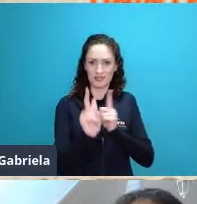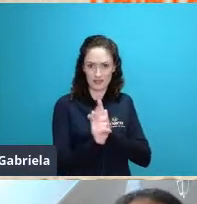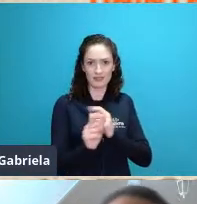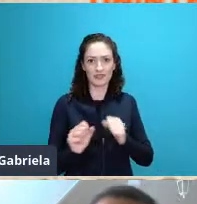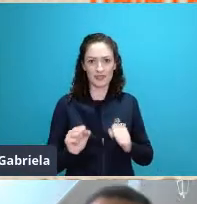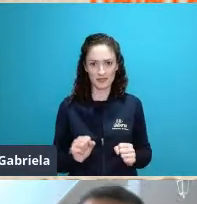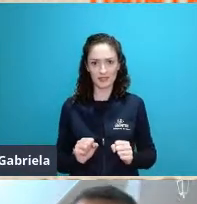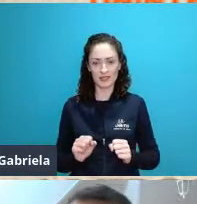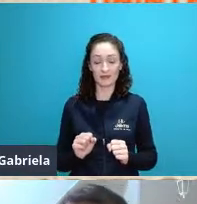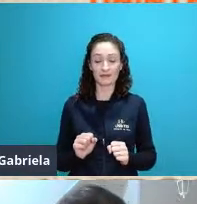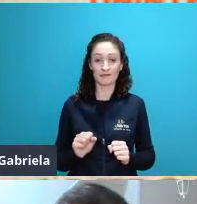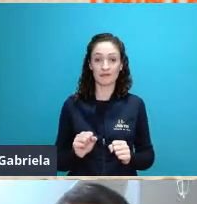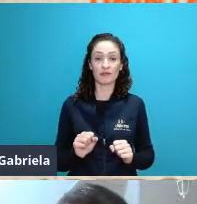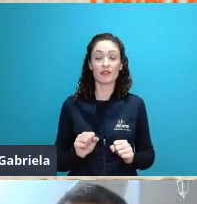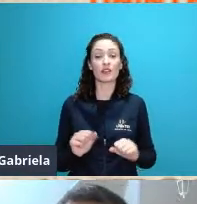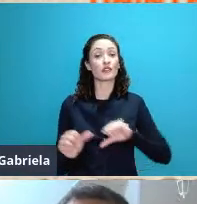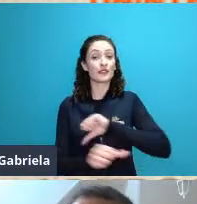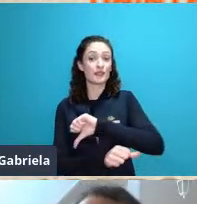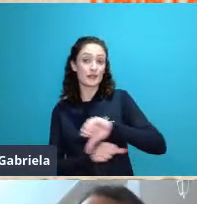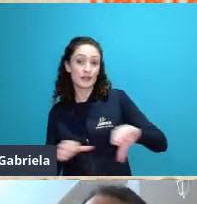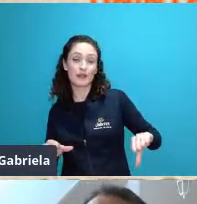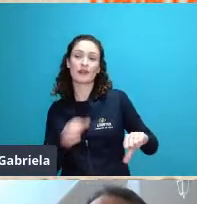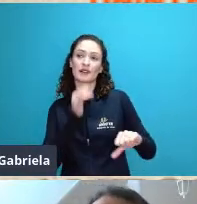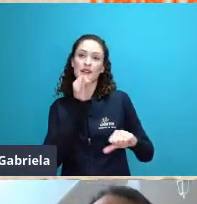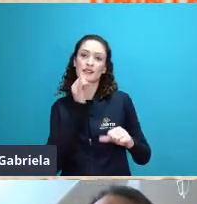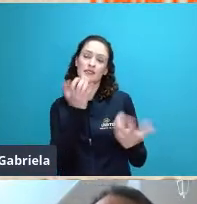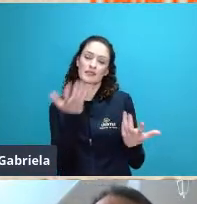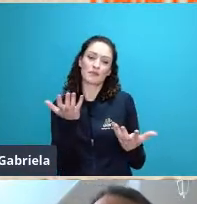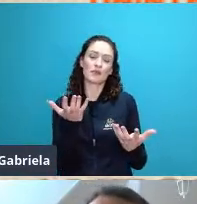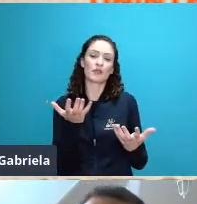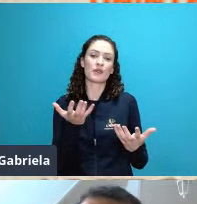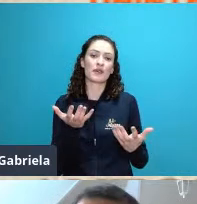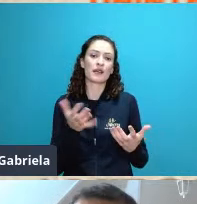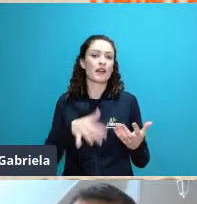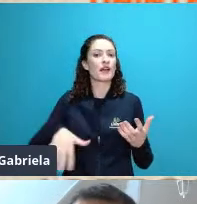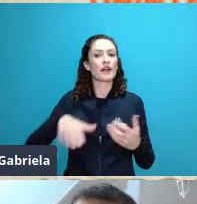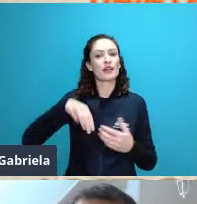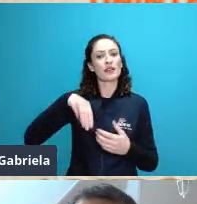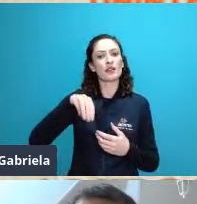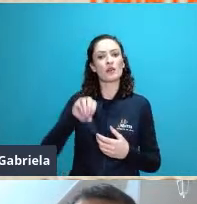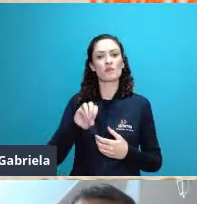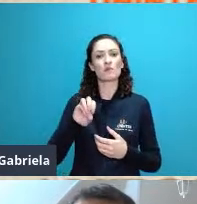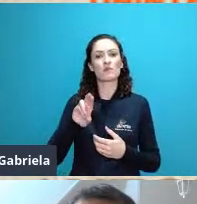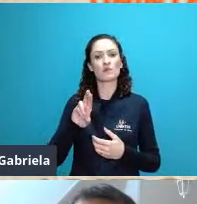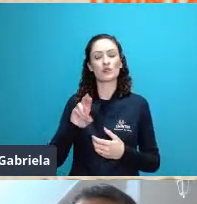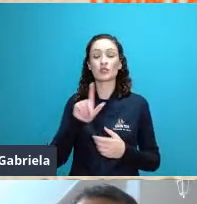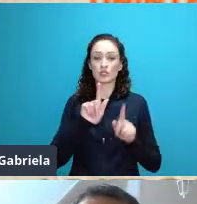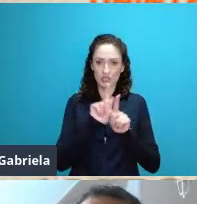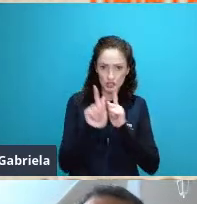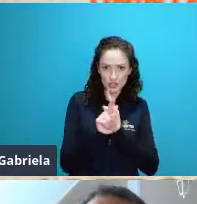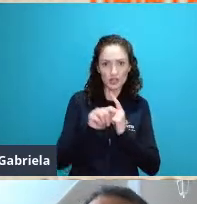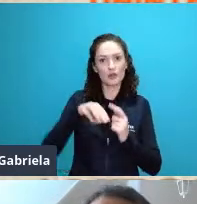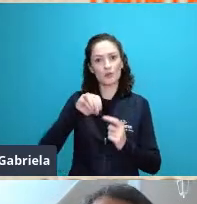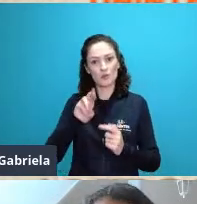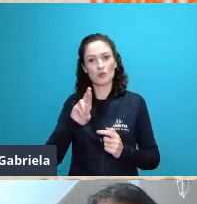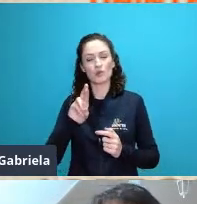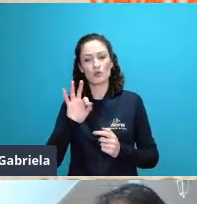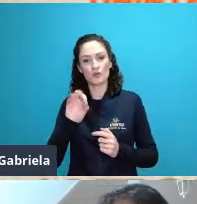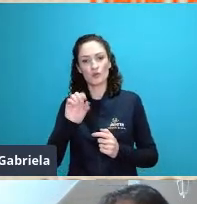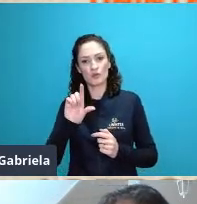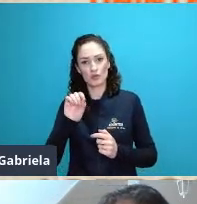no âmbito mais específico da geomorfologia ele teve um